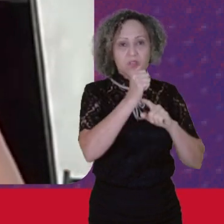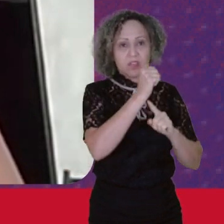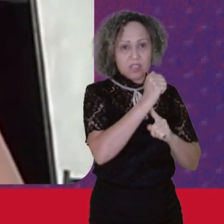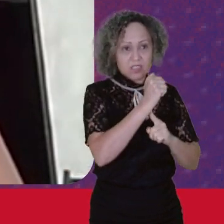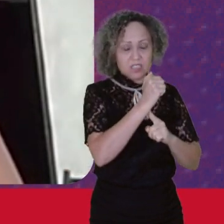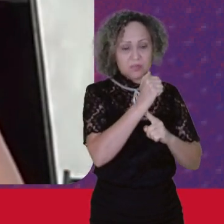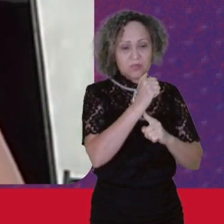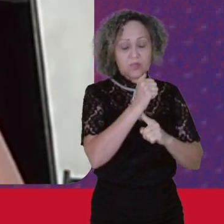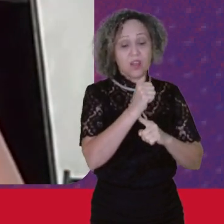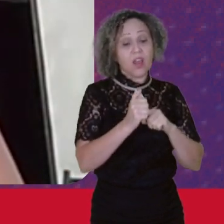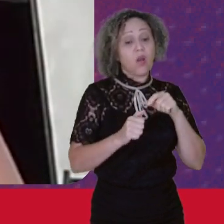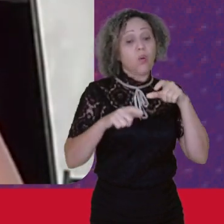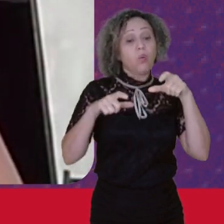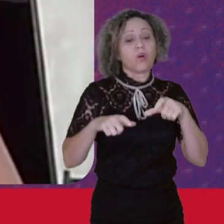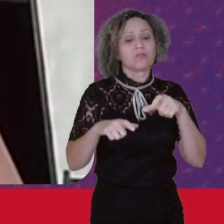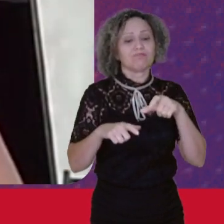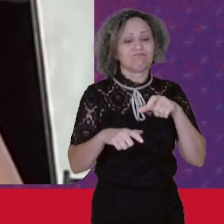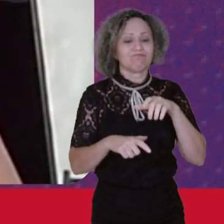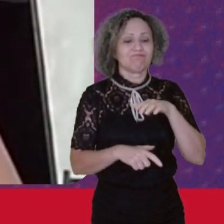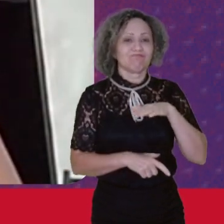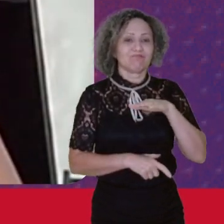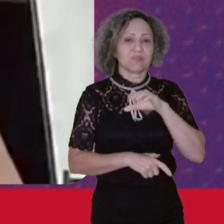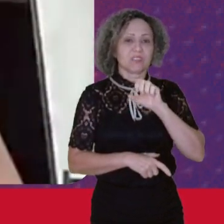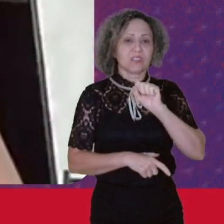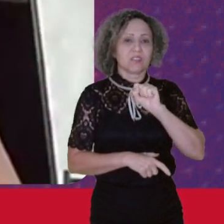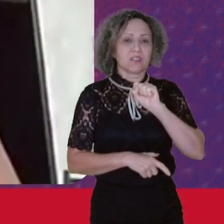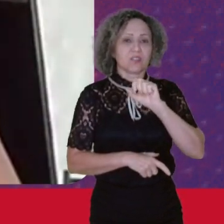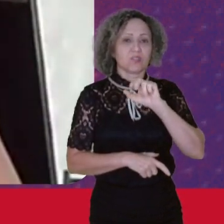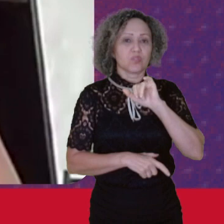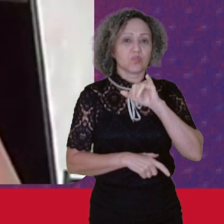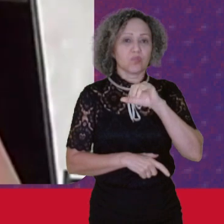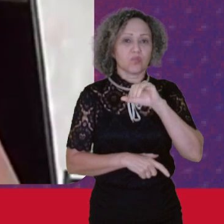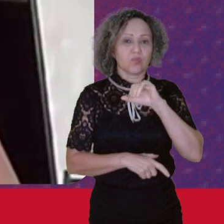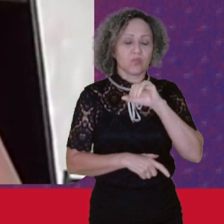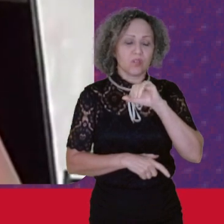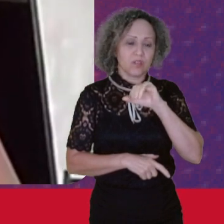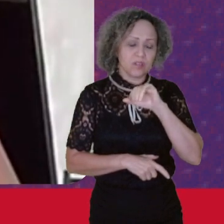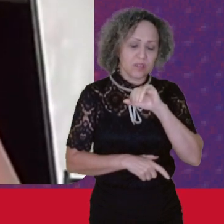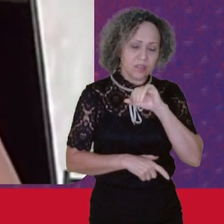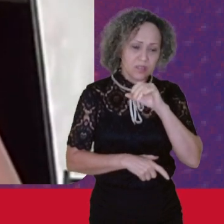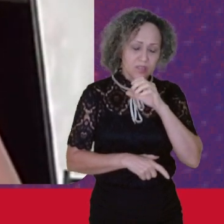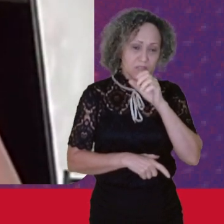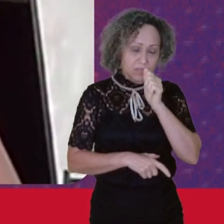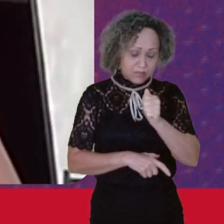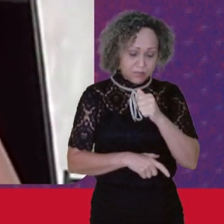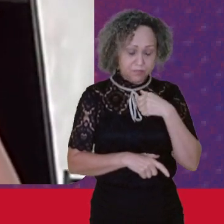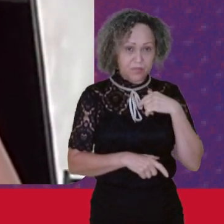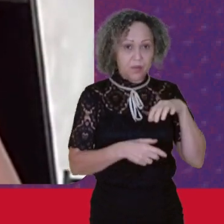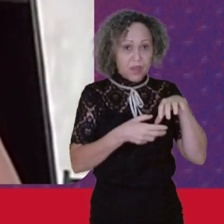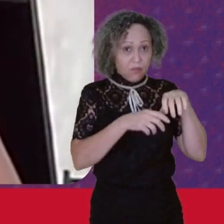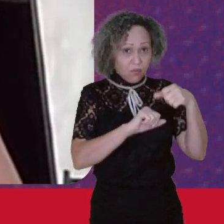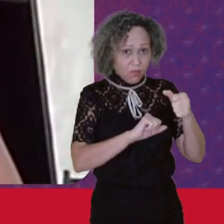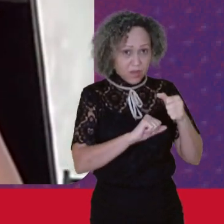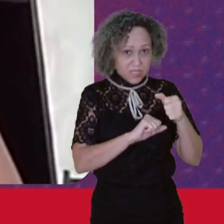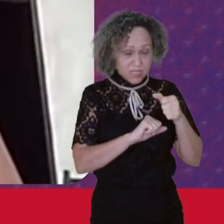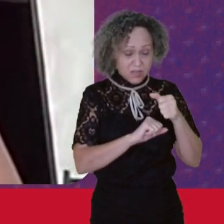Suíça E sou formada em gestão Há pouco tempo Quer dizer, há algum ano